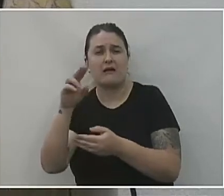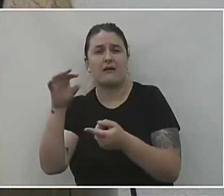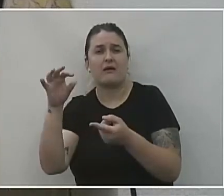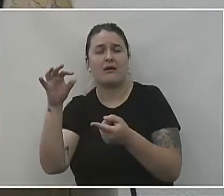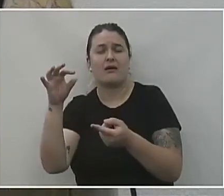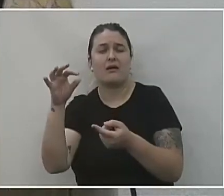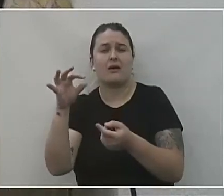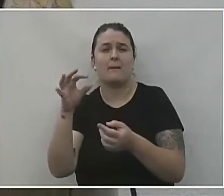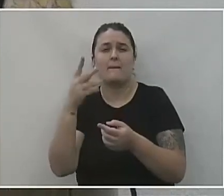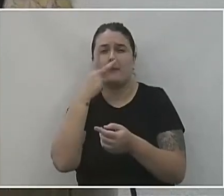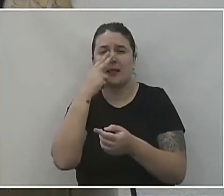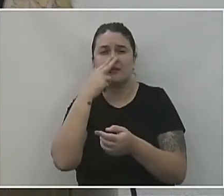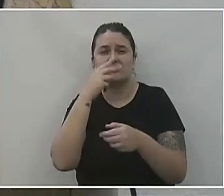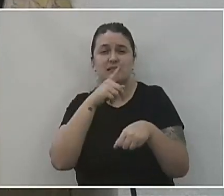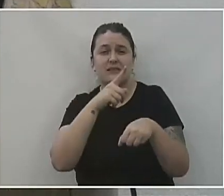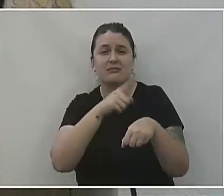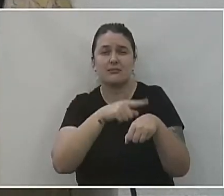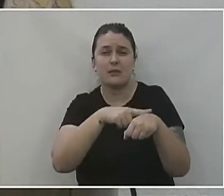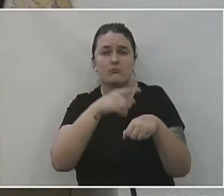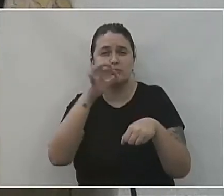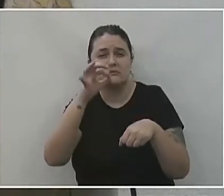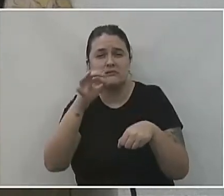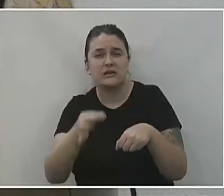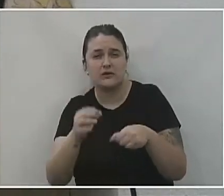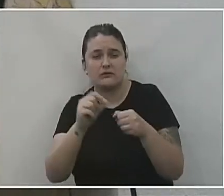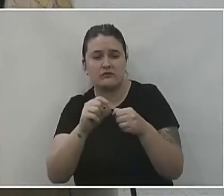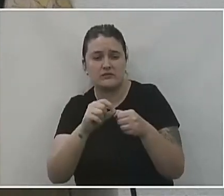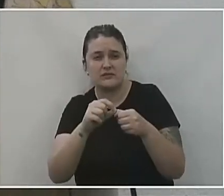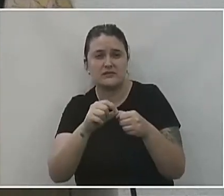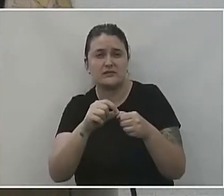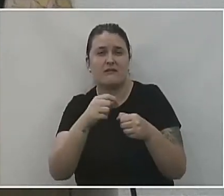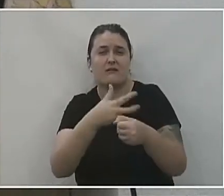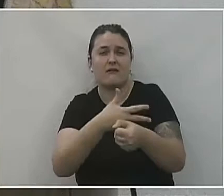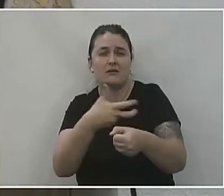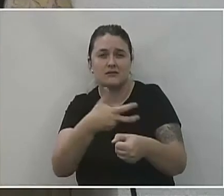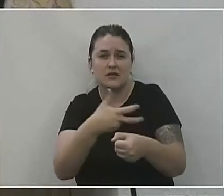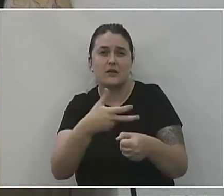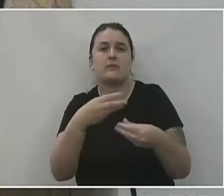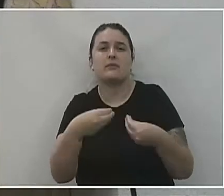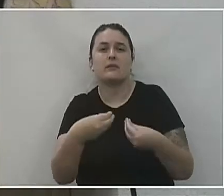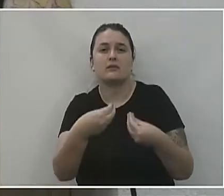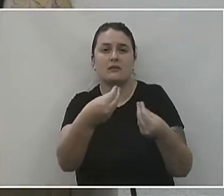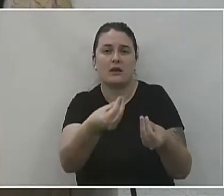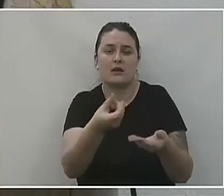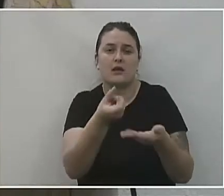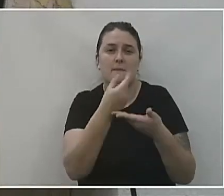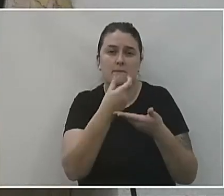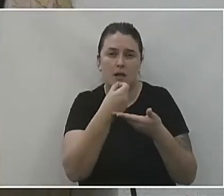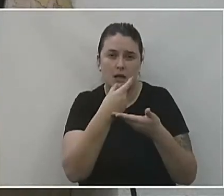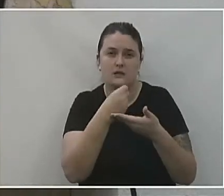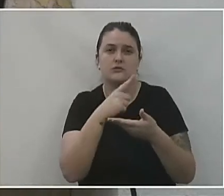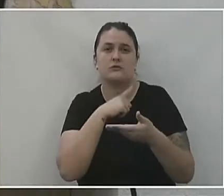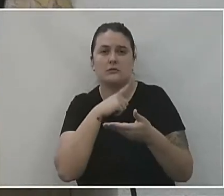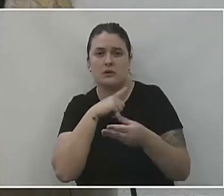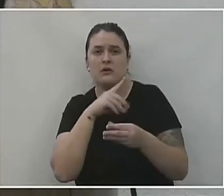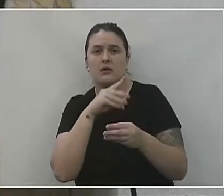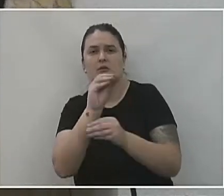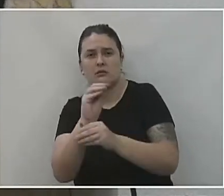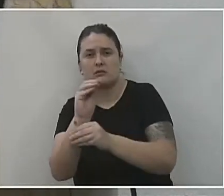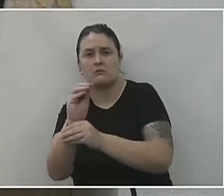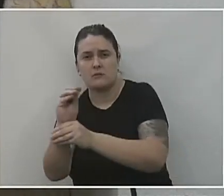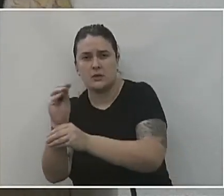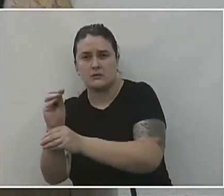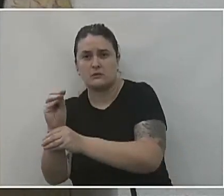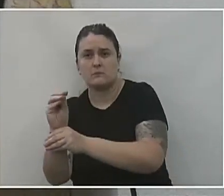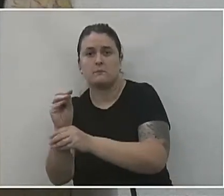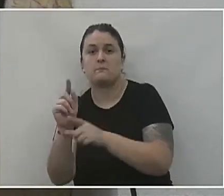janela de oportunidade correta para daí a gente identificar e entrar com a medicação e entrar com todo até o precoce, inclusive.